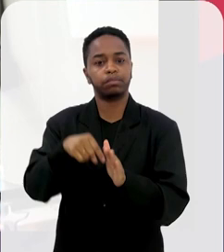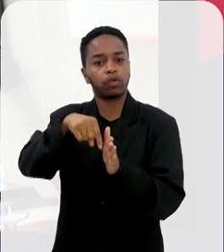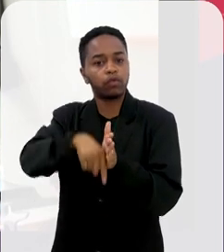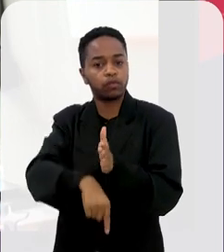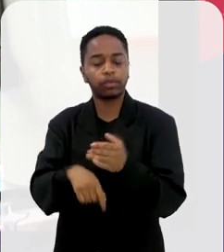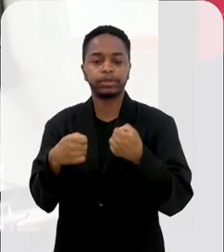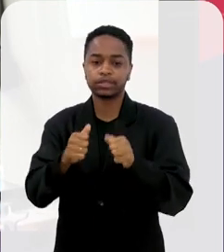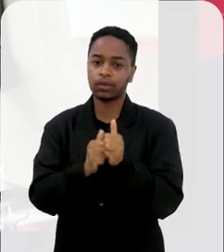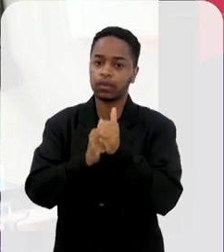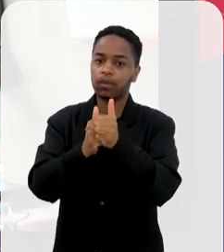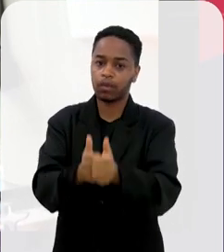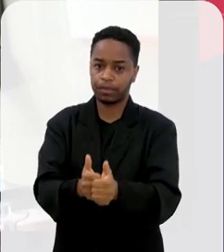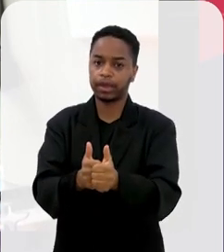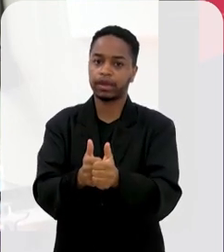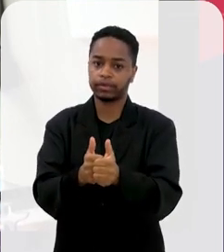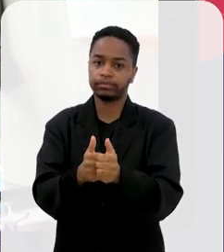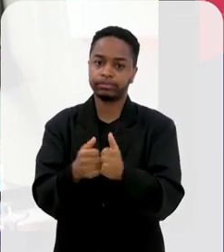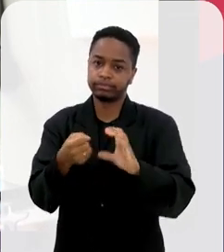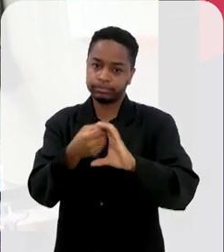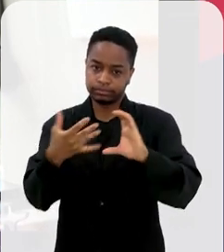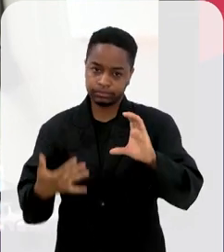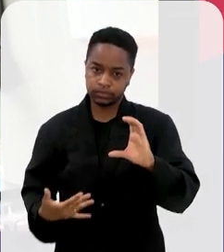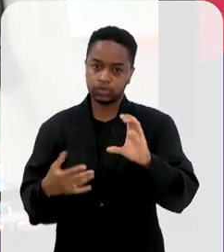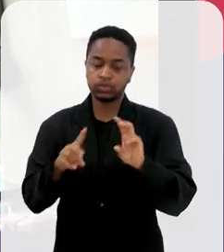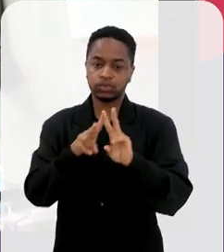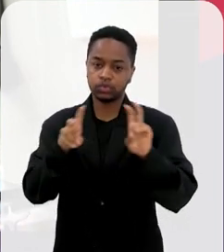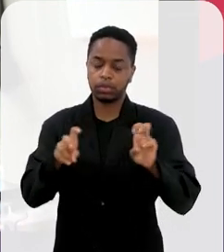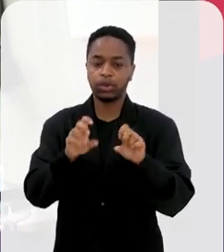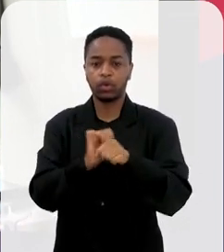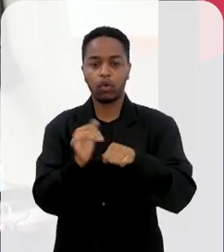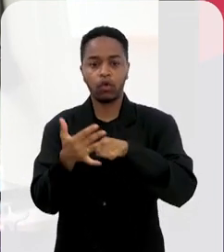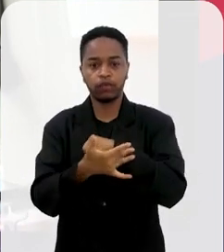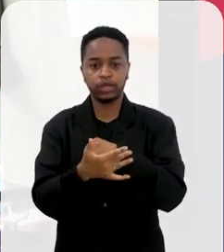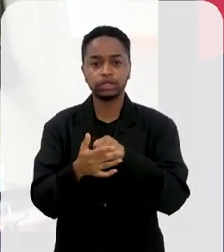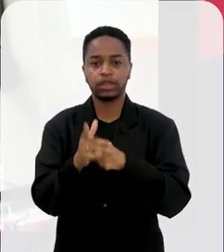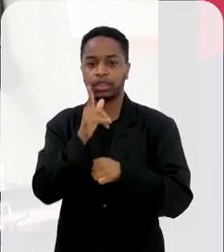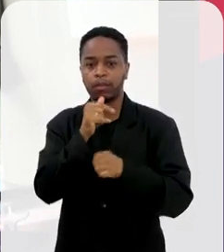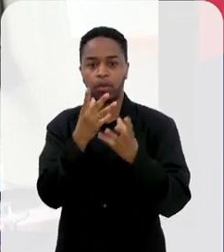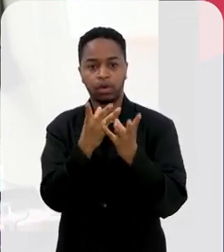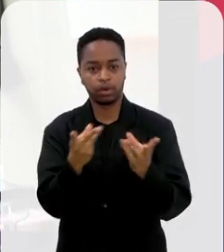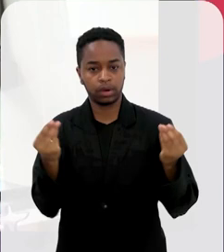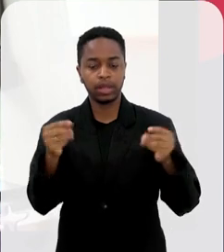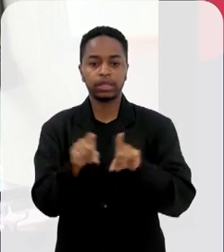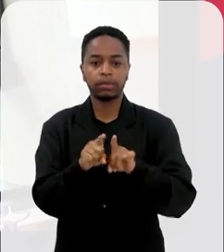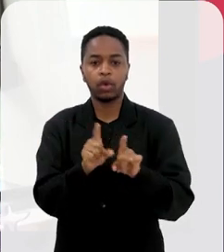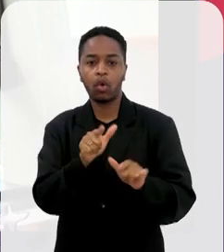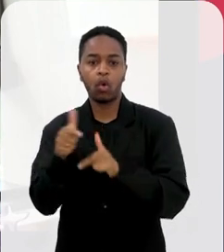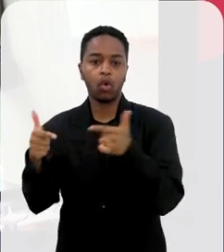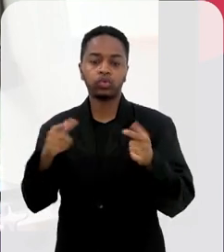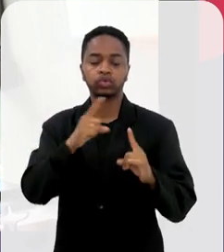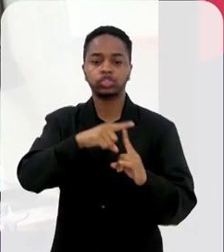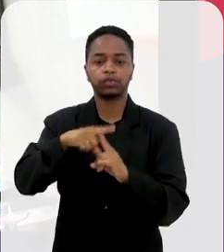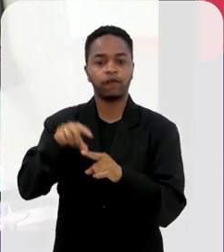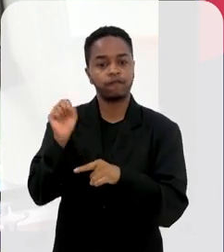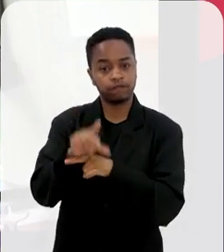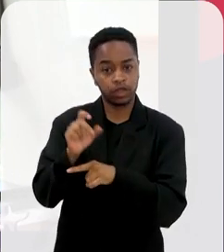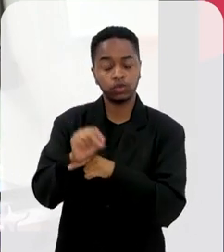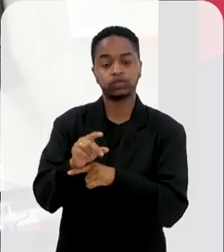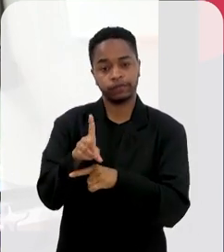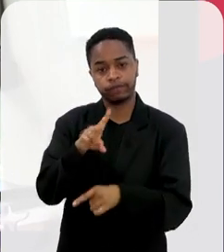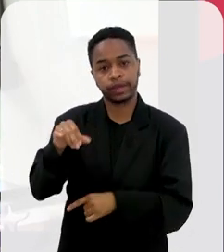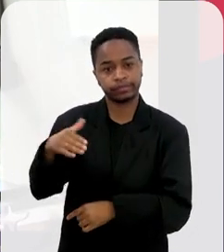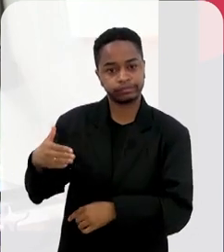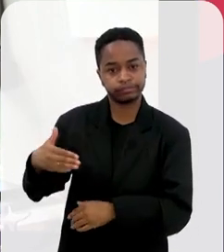a ser examinado, a ser acompanhado de covid-longa e de outros vírus emergentes e